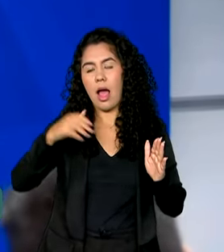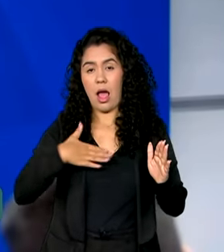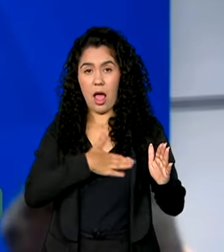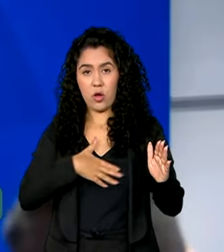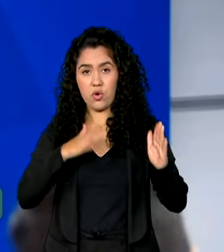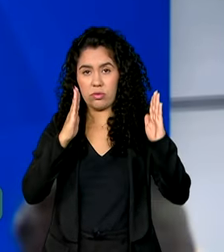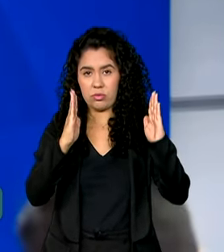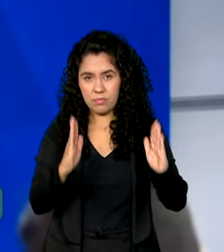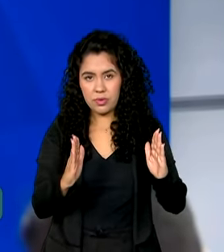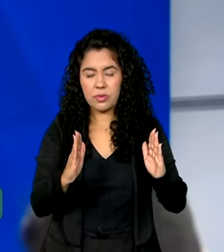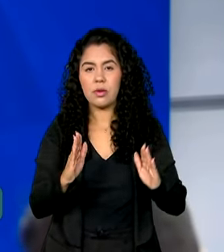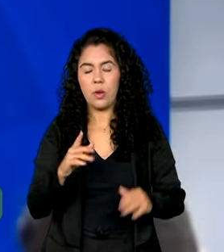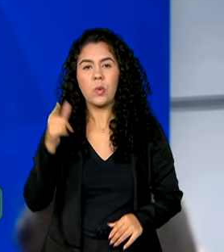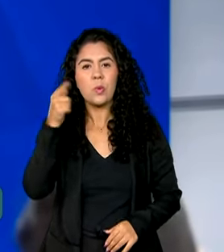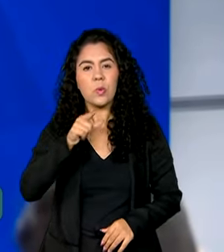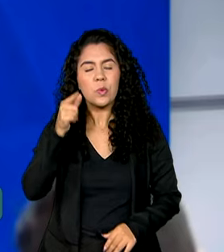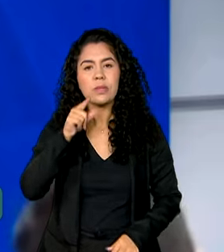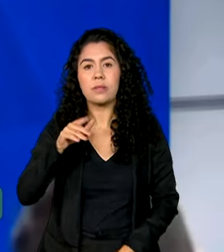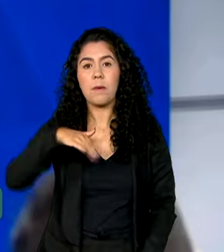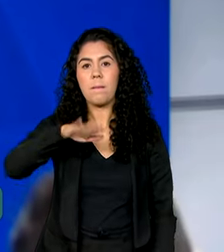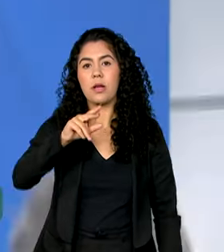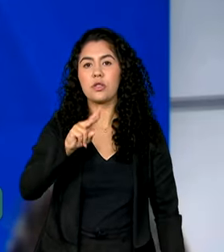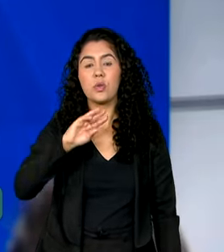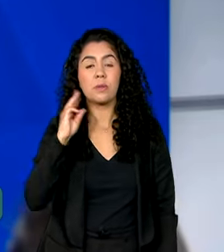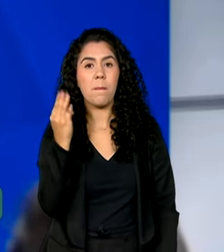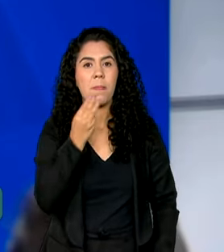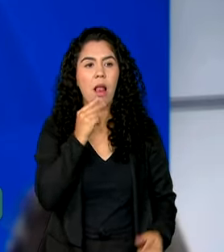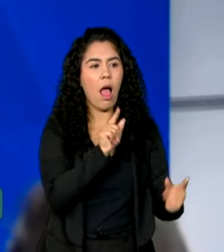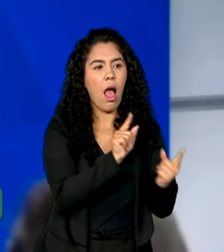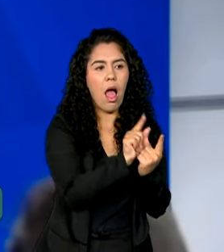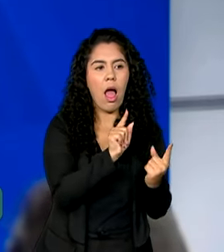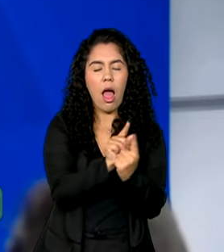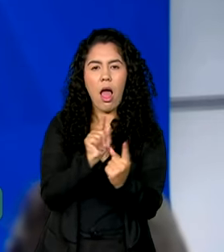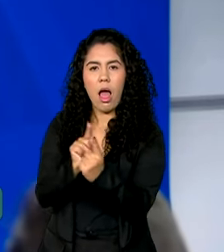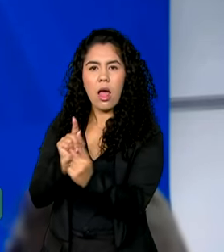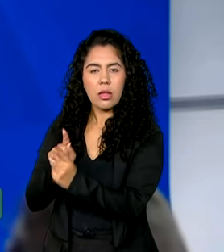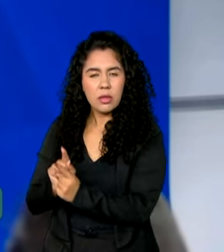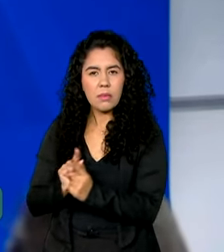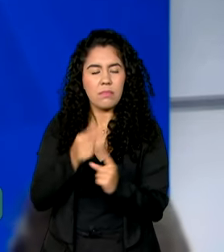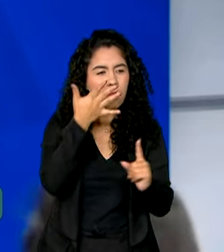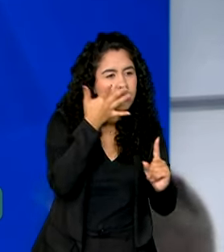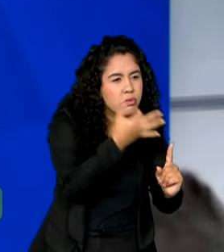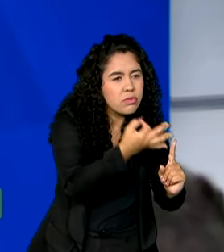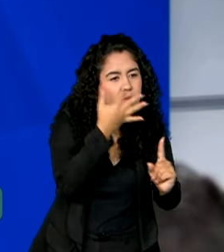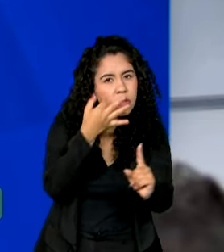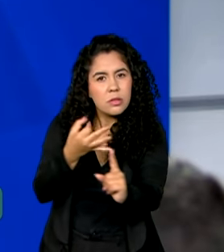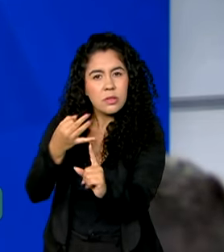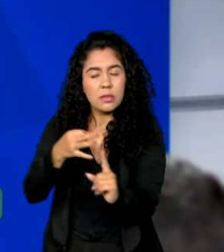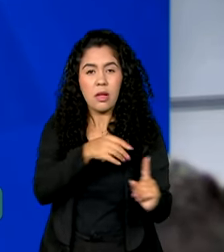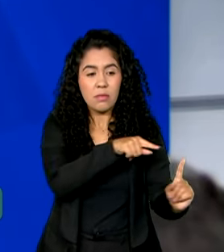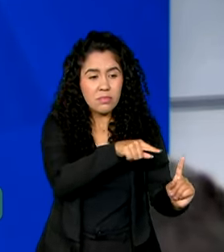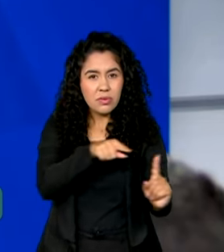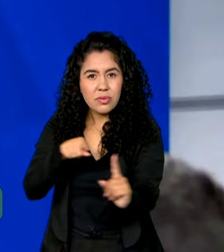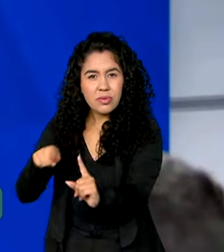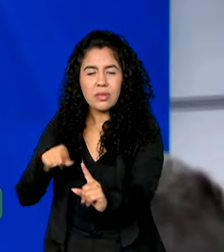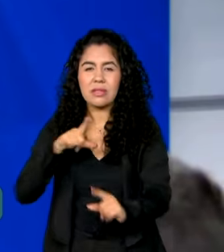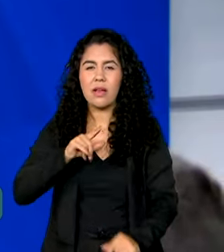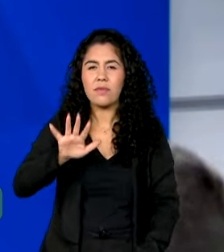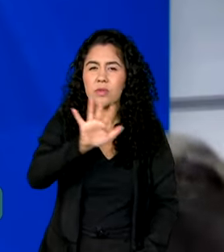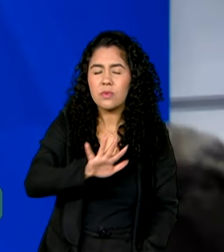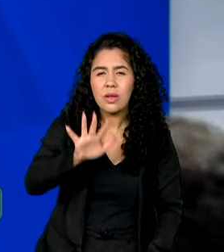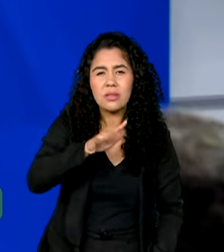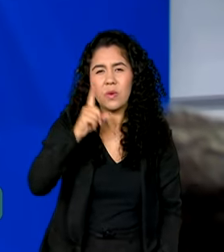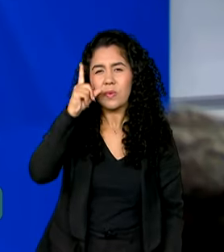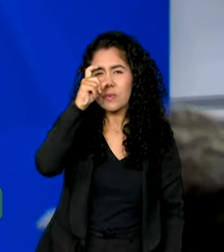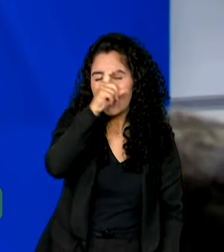a gente fez mais de 2 milhões de atendimentos para cuidar dessas pessoas que estavam numa situação de vulnerabilidade, para